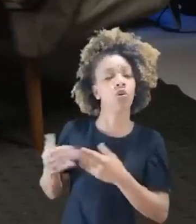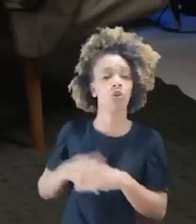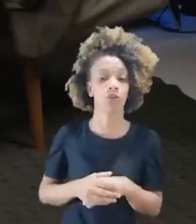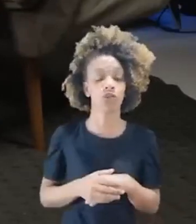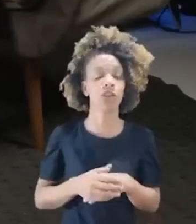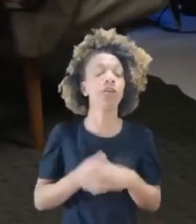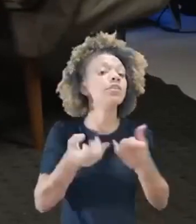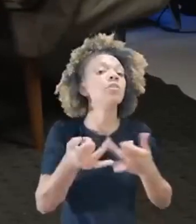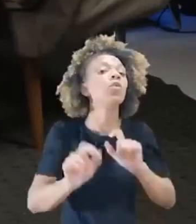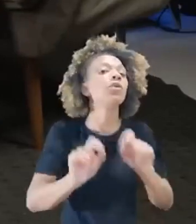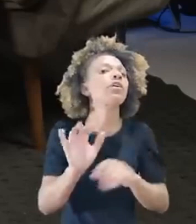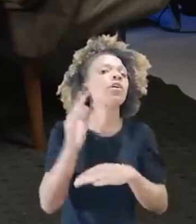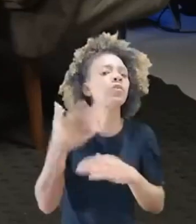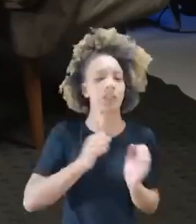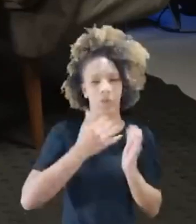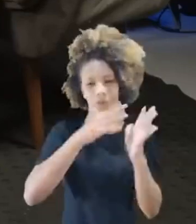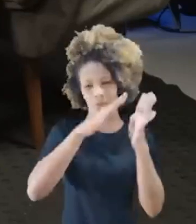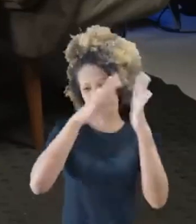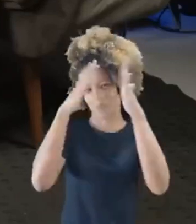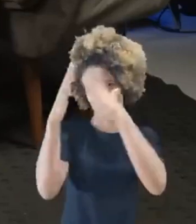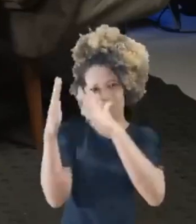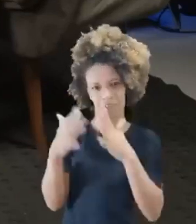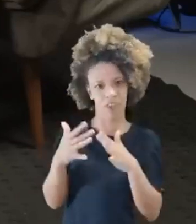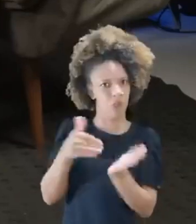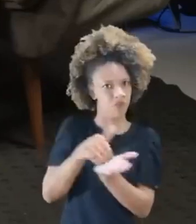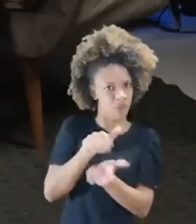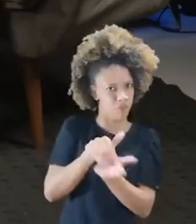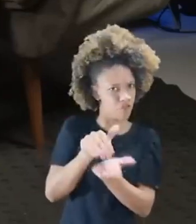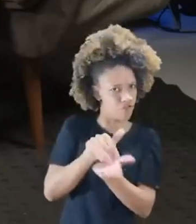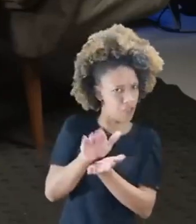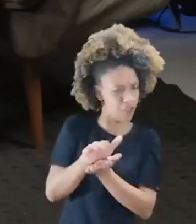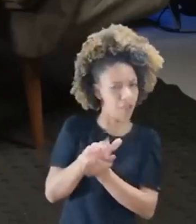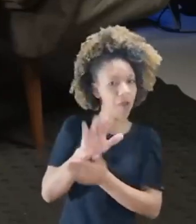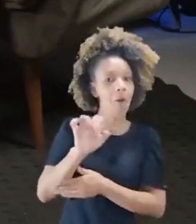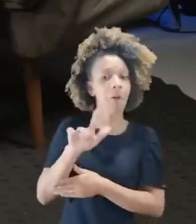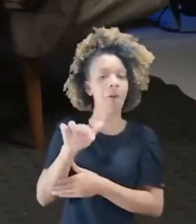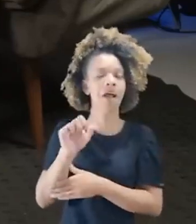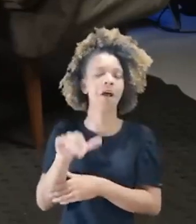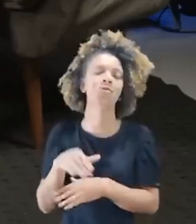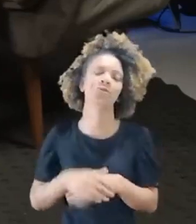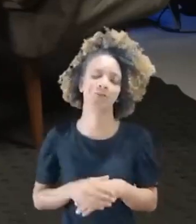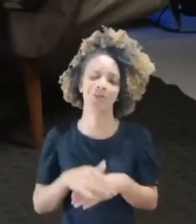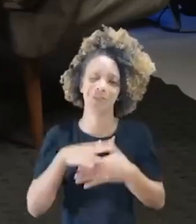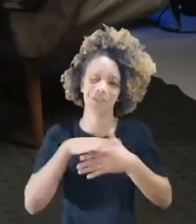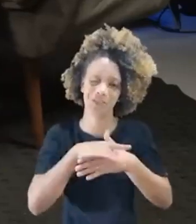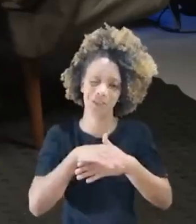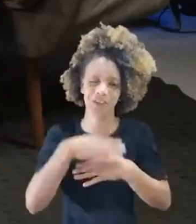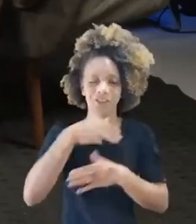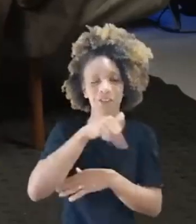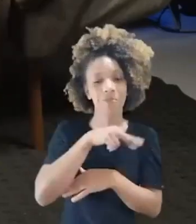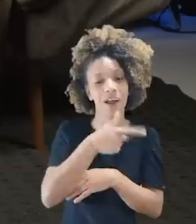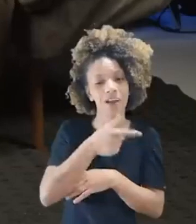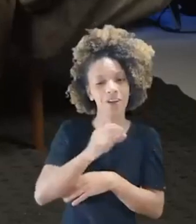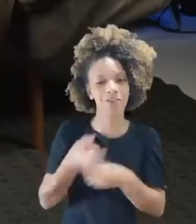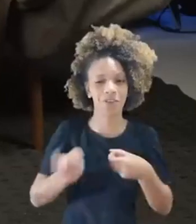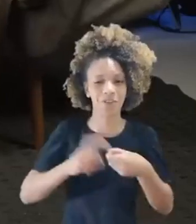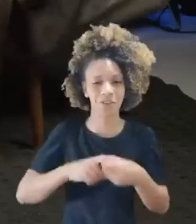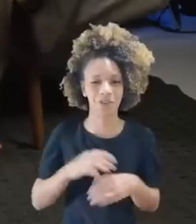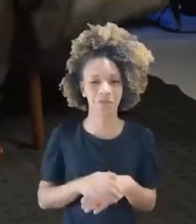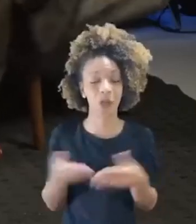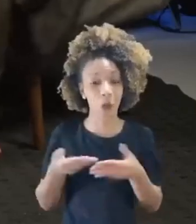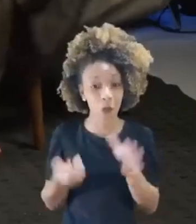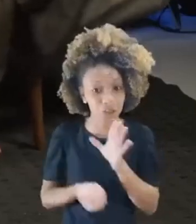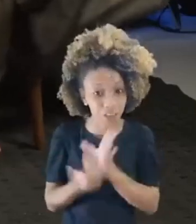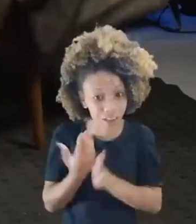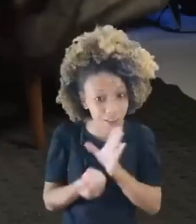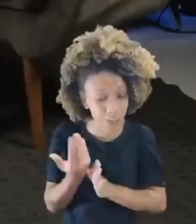Primeiro explica, Marcão, o aconteceu. O Elcio tá achando que eu te demiti. O Elcio tá doente. O Elcio tá doente, o Marcão voltou. Hoje é a formação